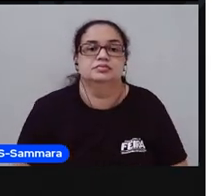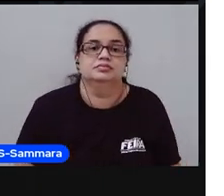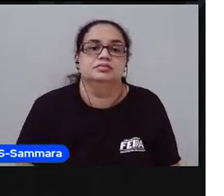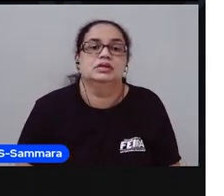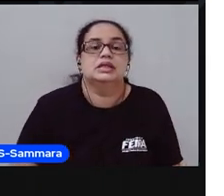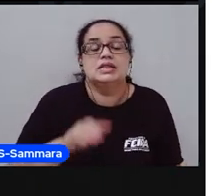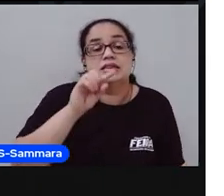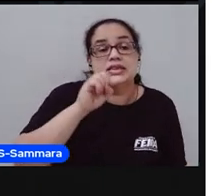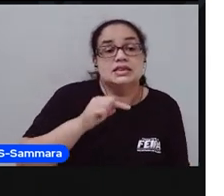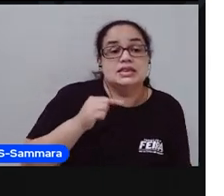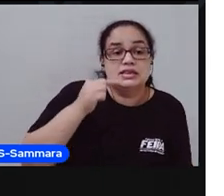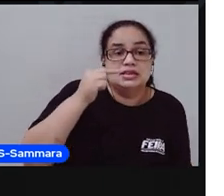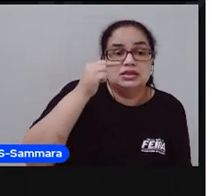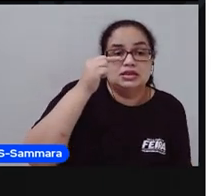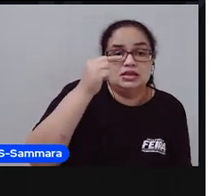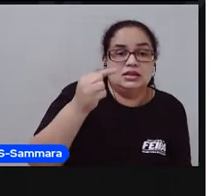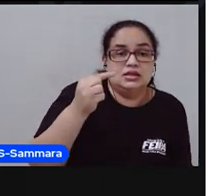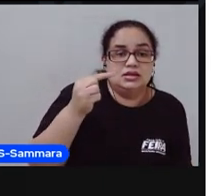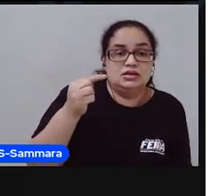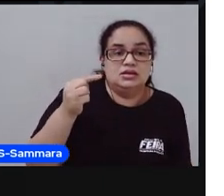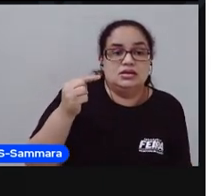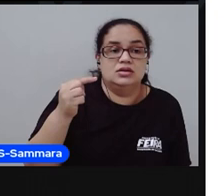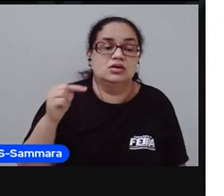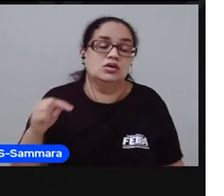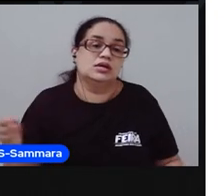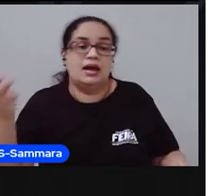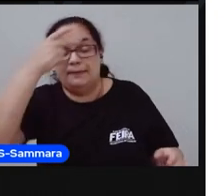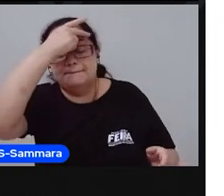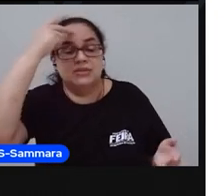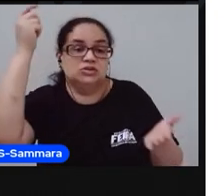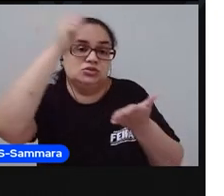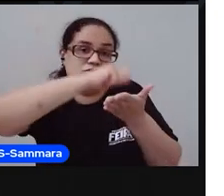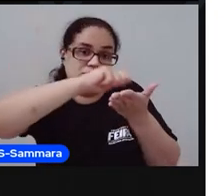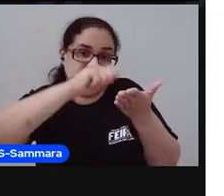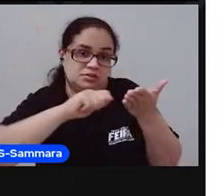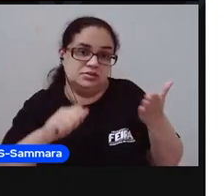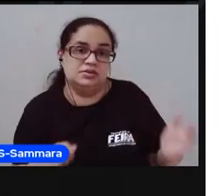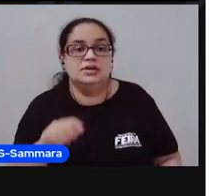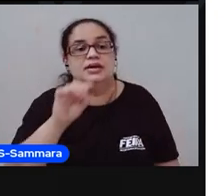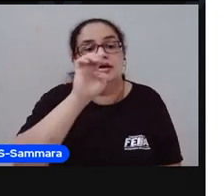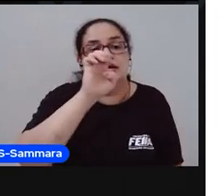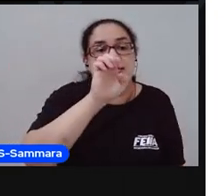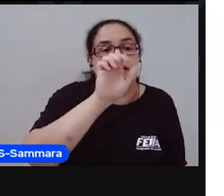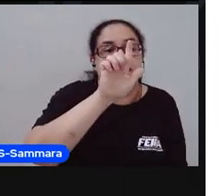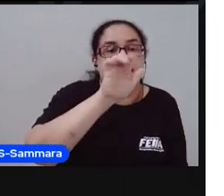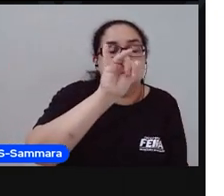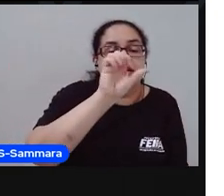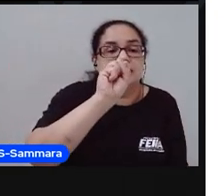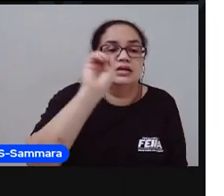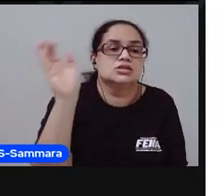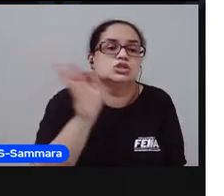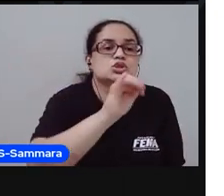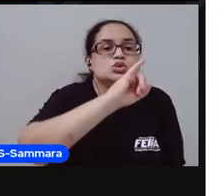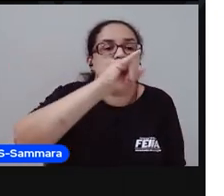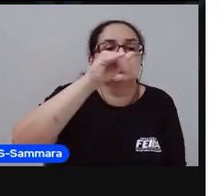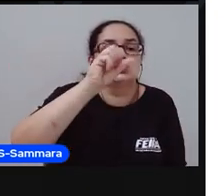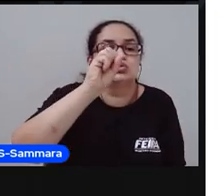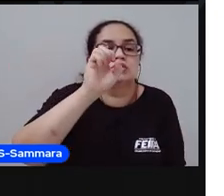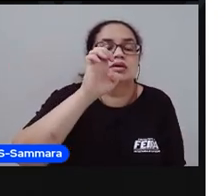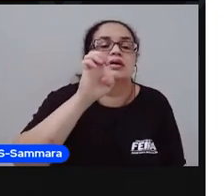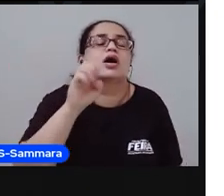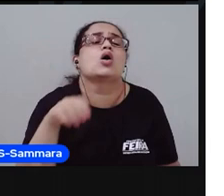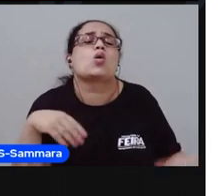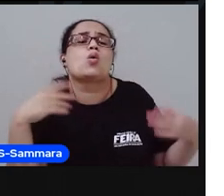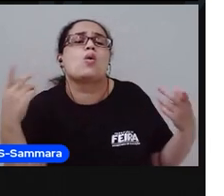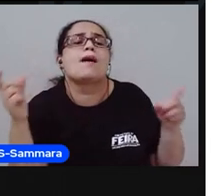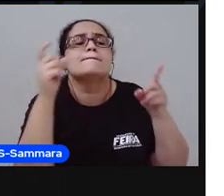Depois, é o nome do autor, né? Elia José. Agora vamos ver as palavras que